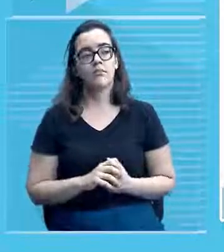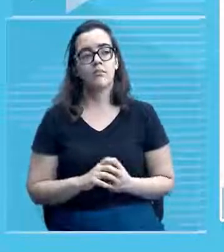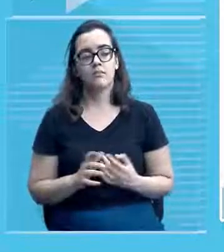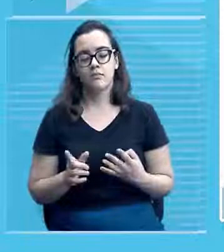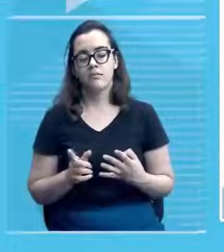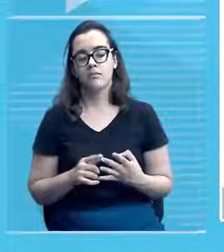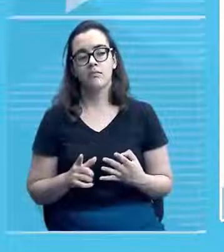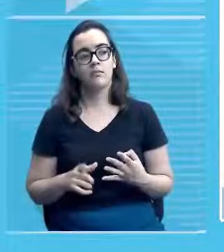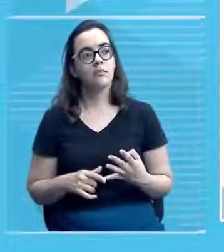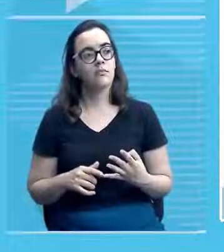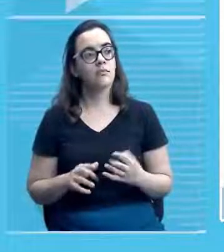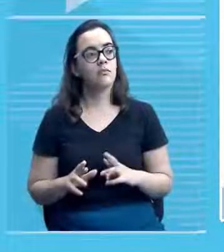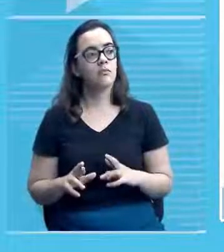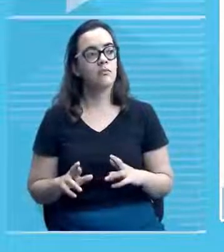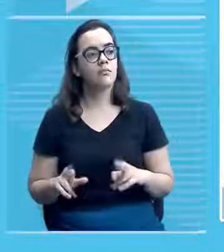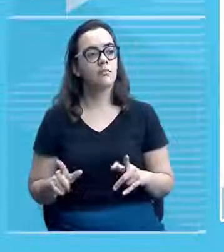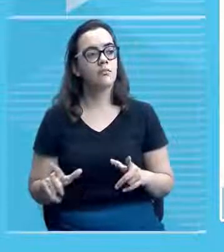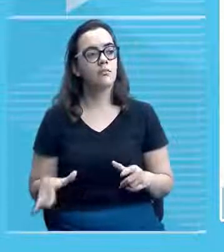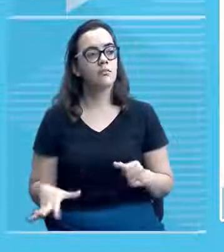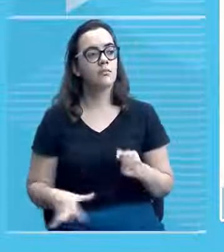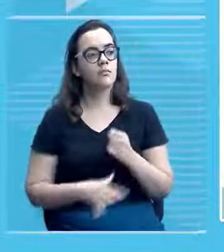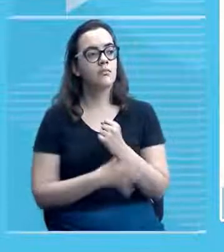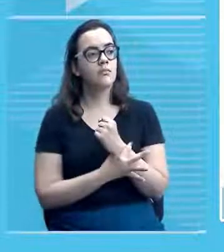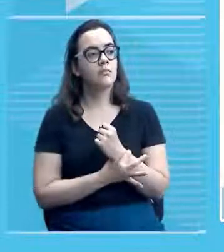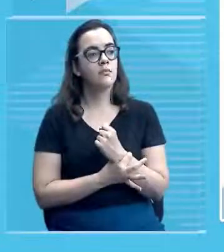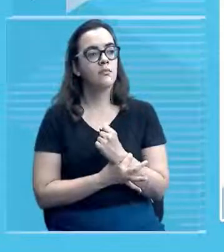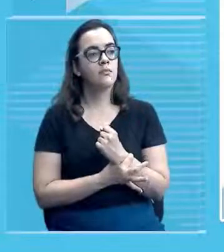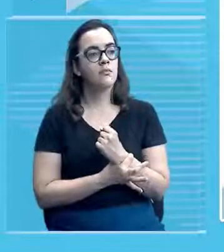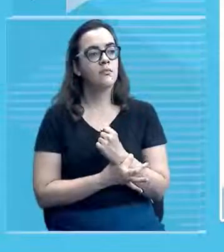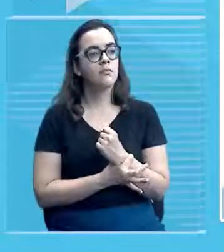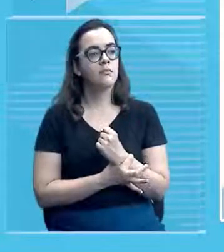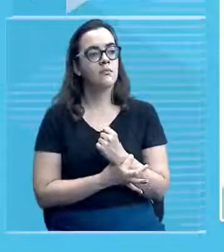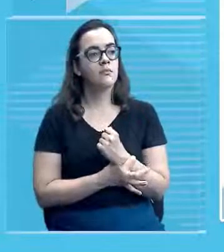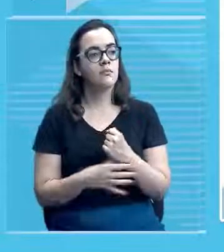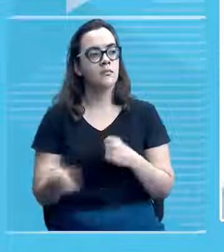alguma pergunta? dúvidas?